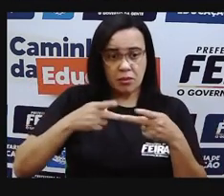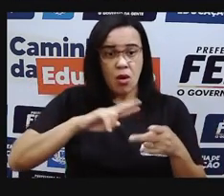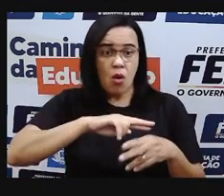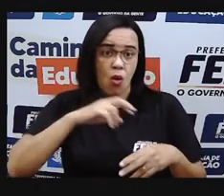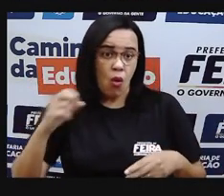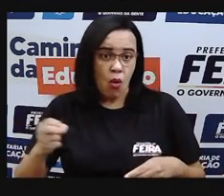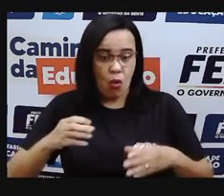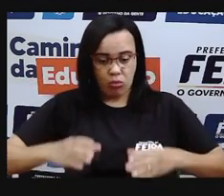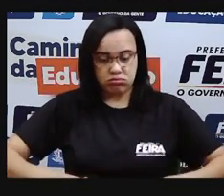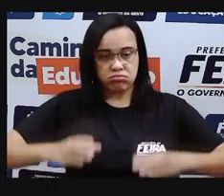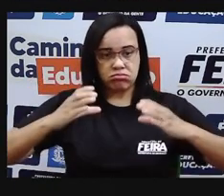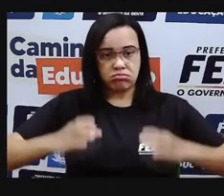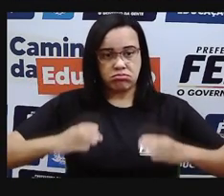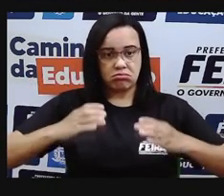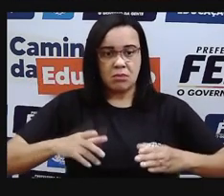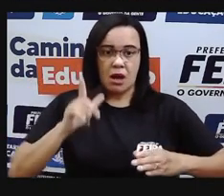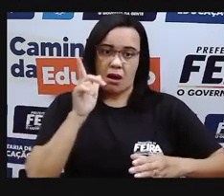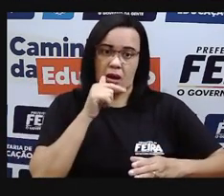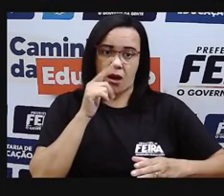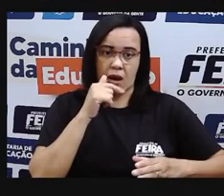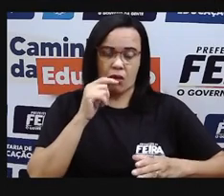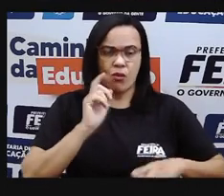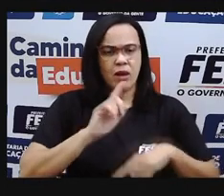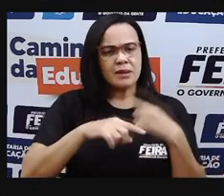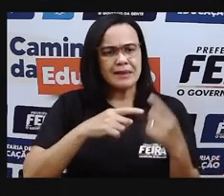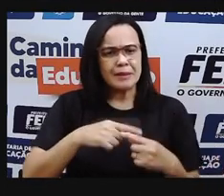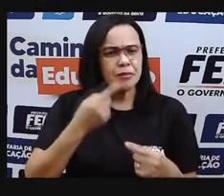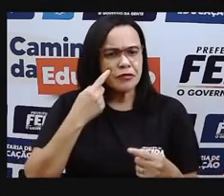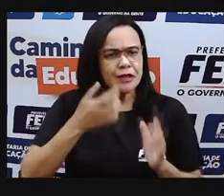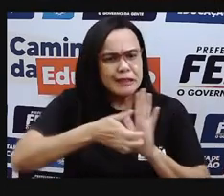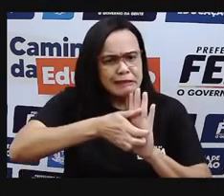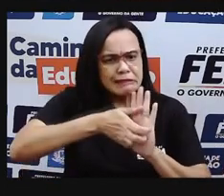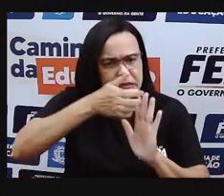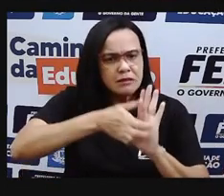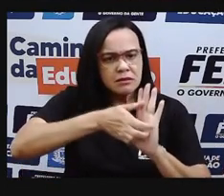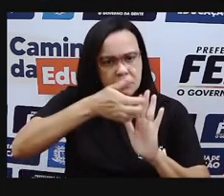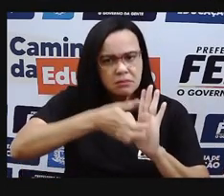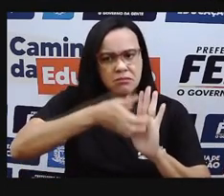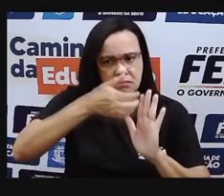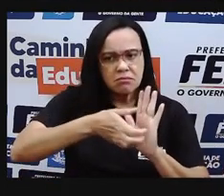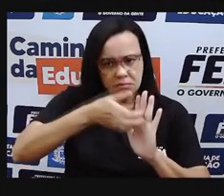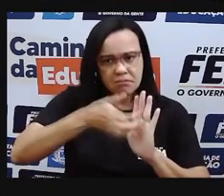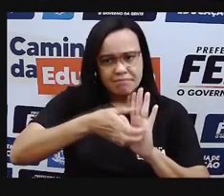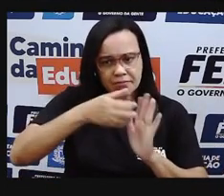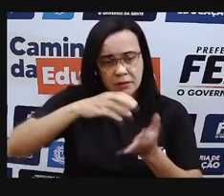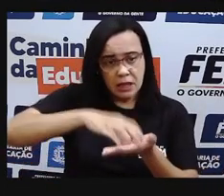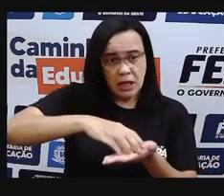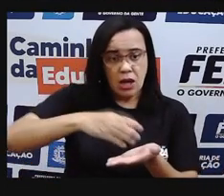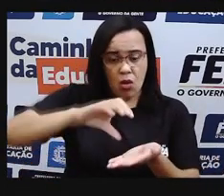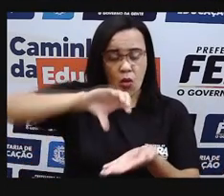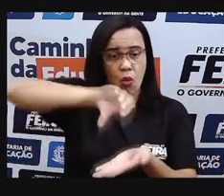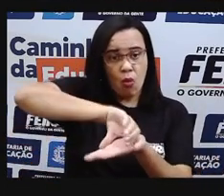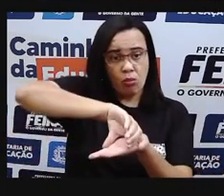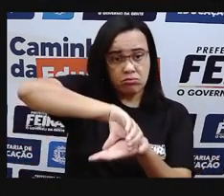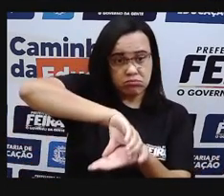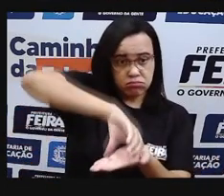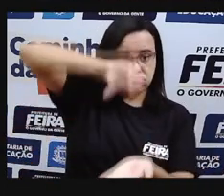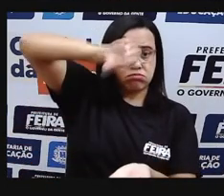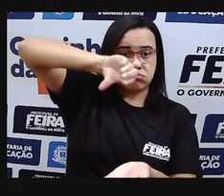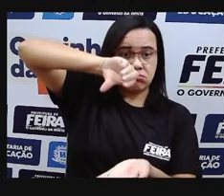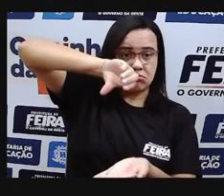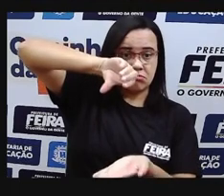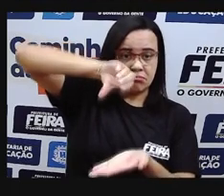água. E aí depois, tente tirar esse copo. Quando você tirar esse copo da água, de cabeça pra baixo,